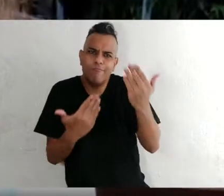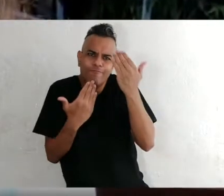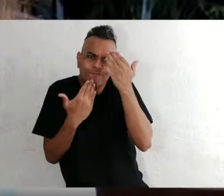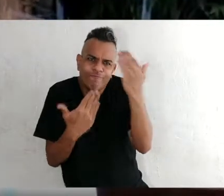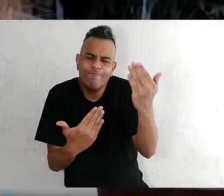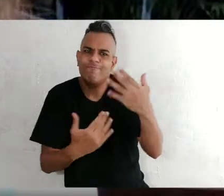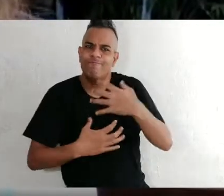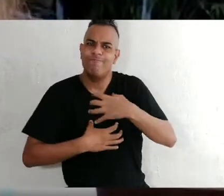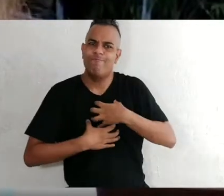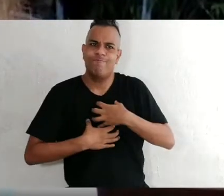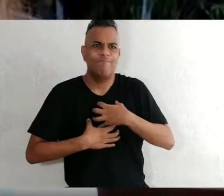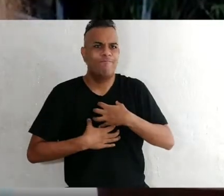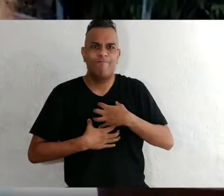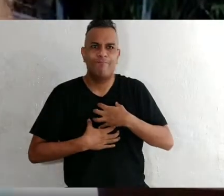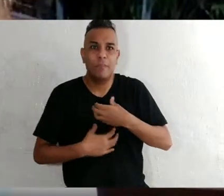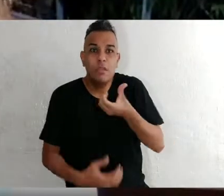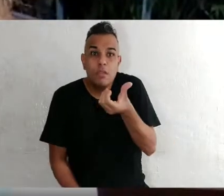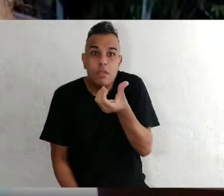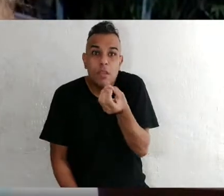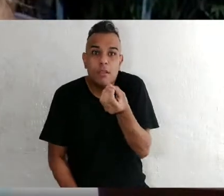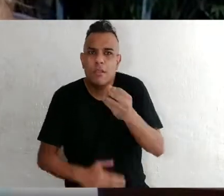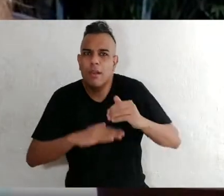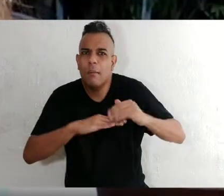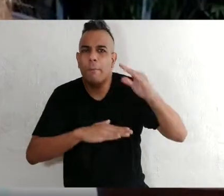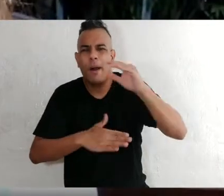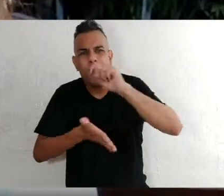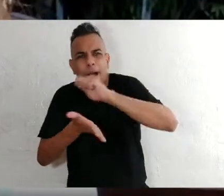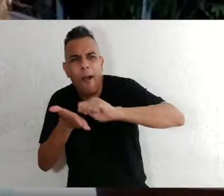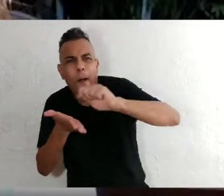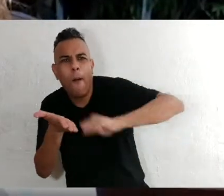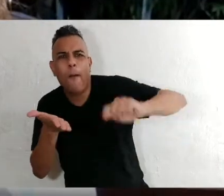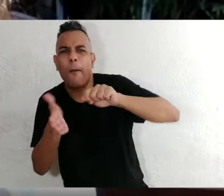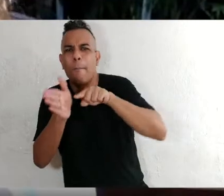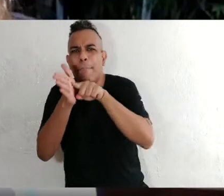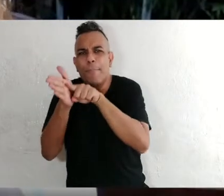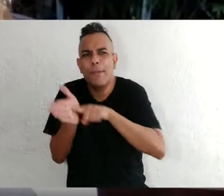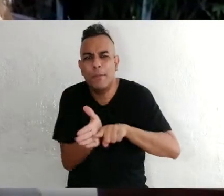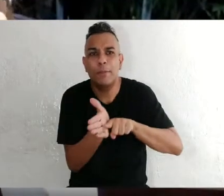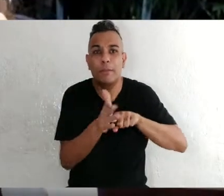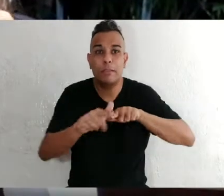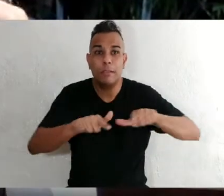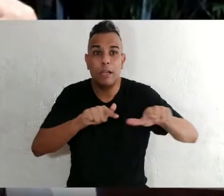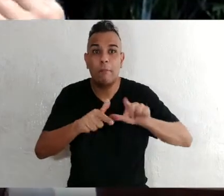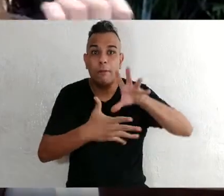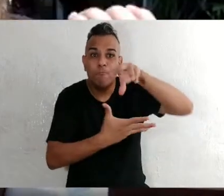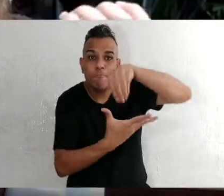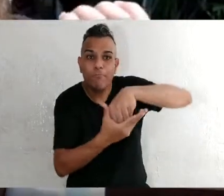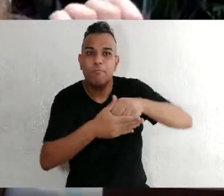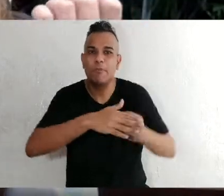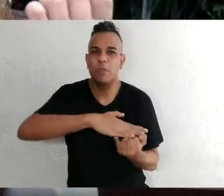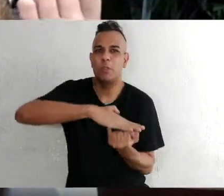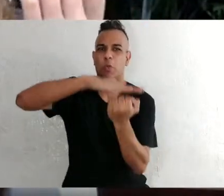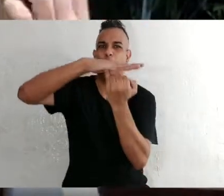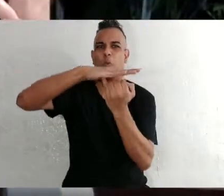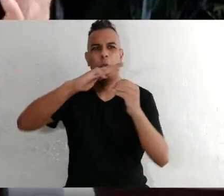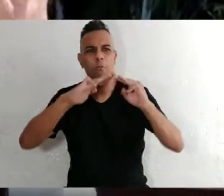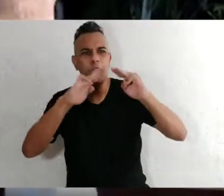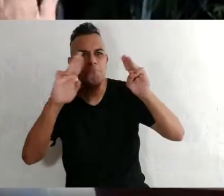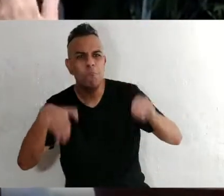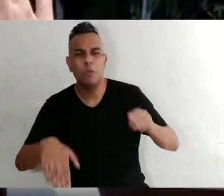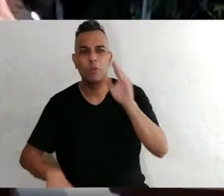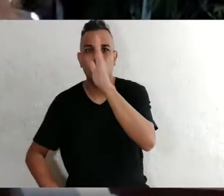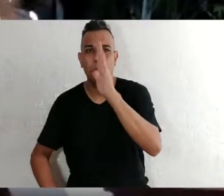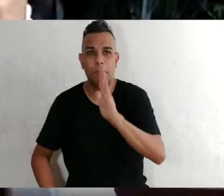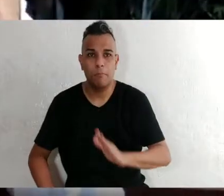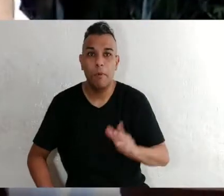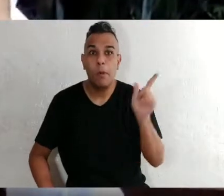agradecer aos mais de 60 autores e autoras de diversas instituições brasileiras que escreveram